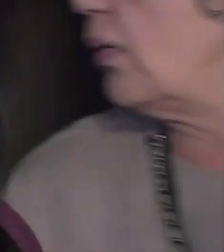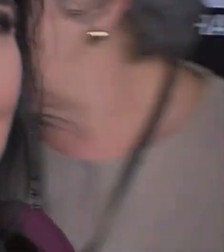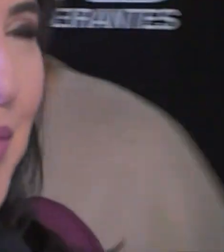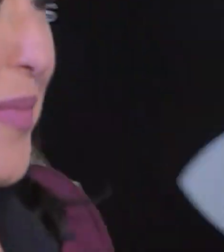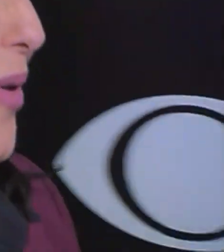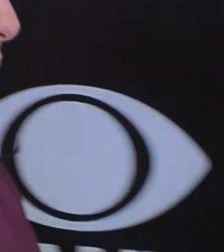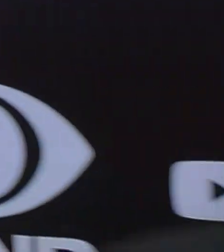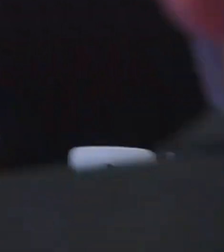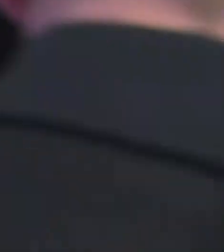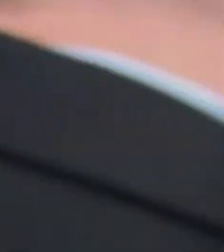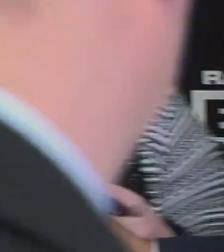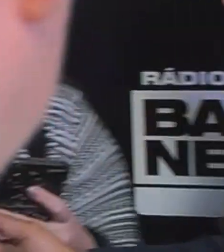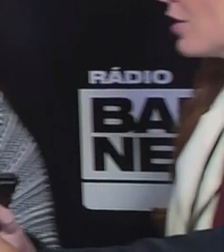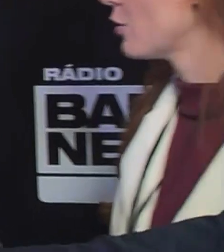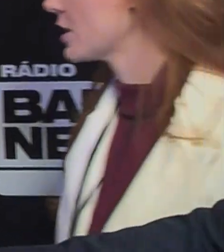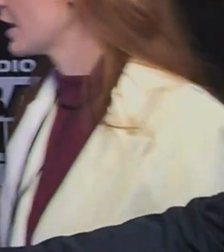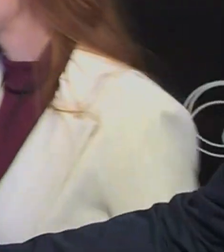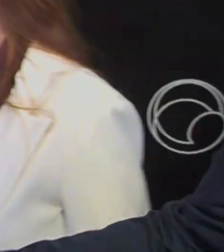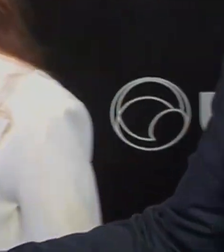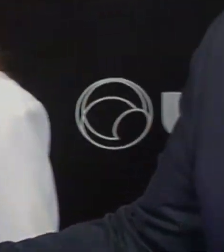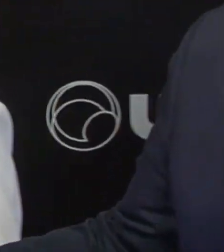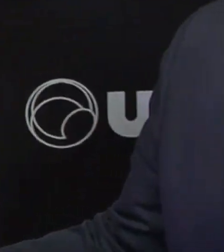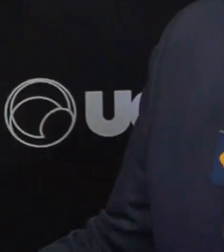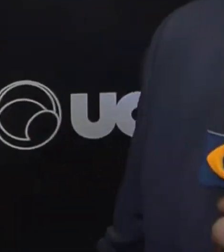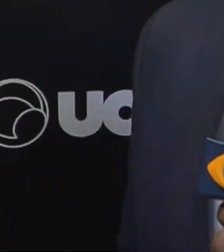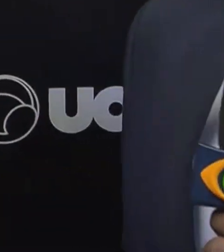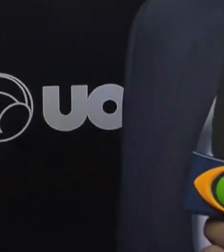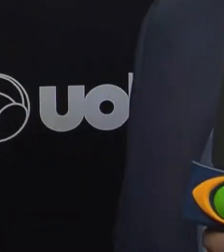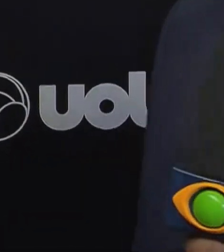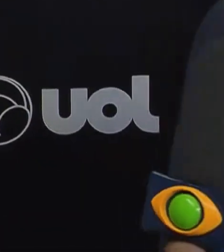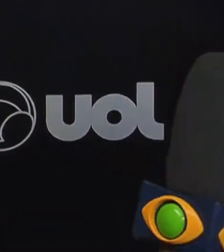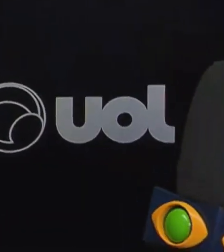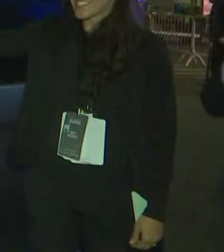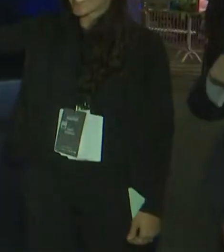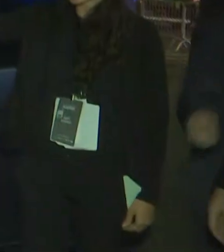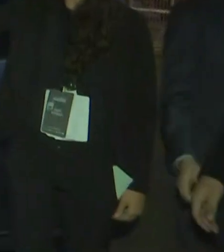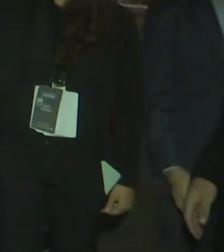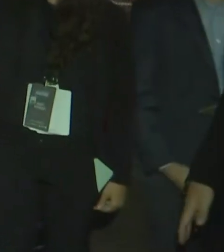Alô? Alô? Alô?